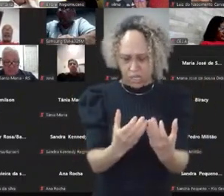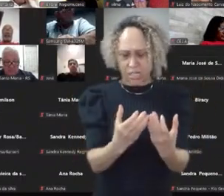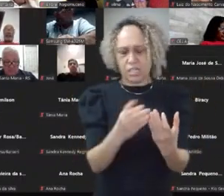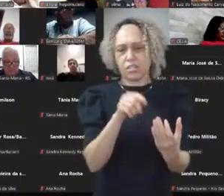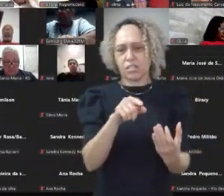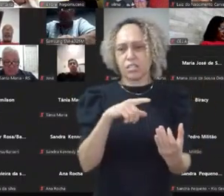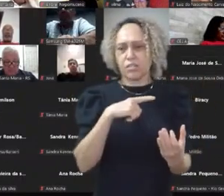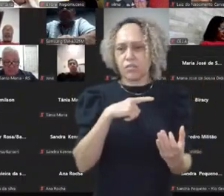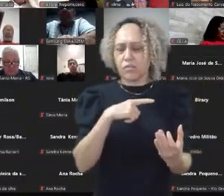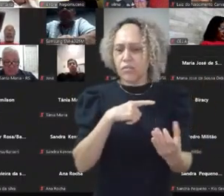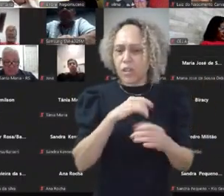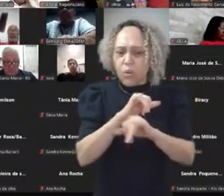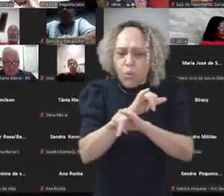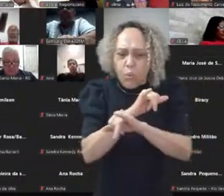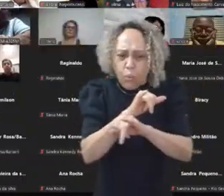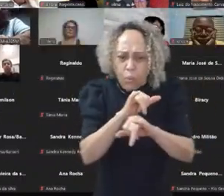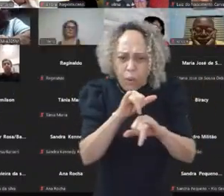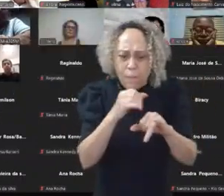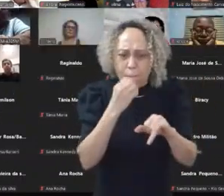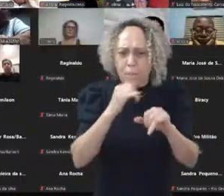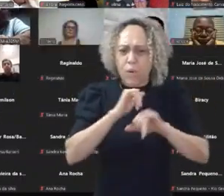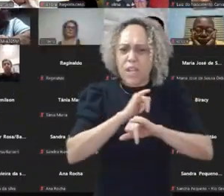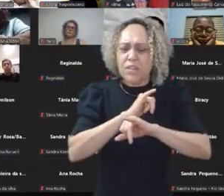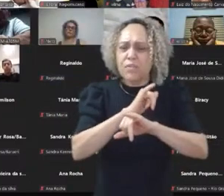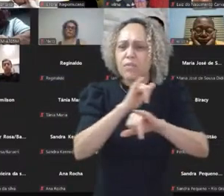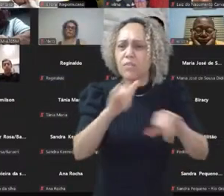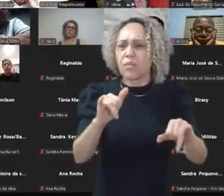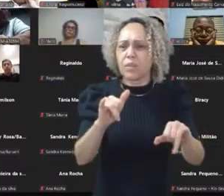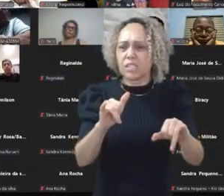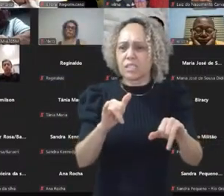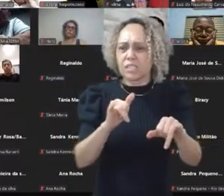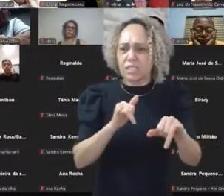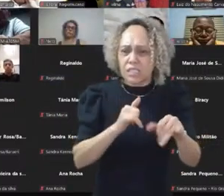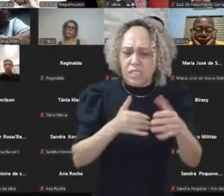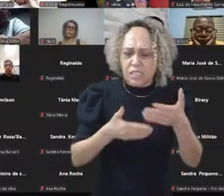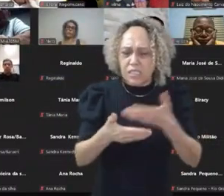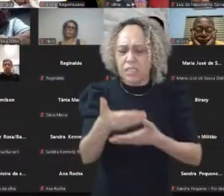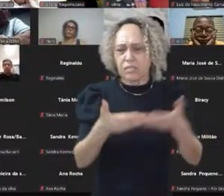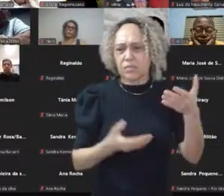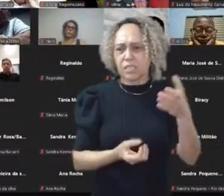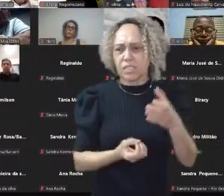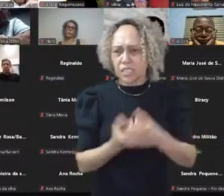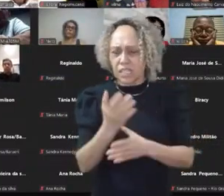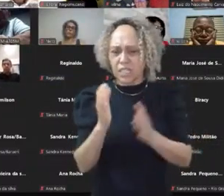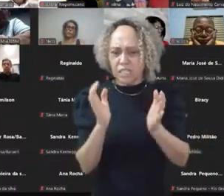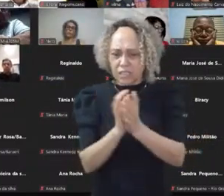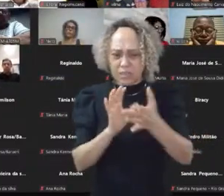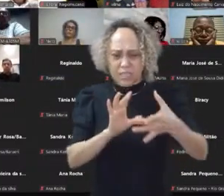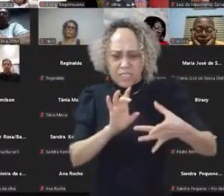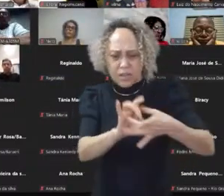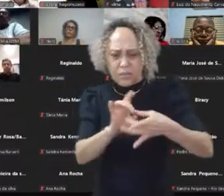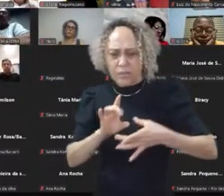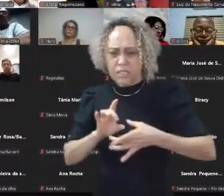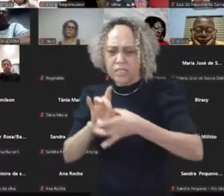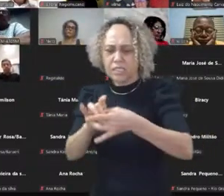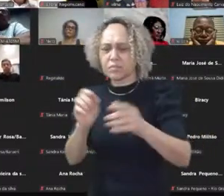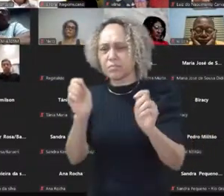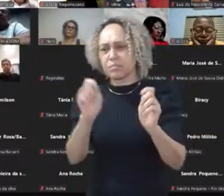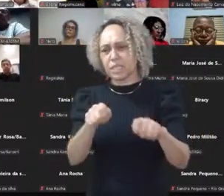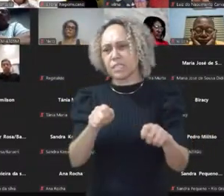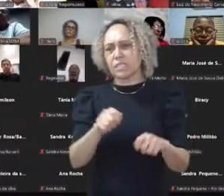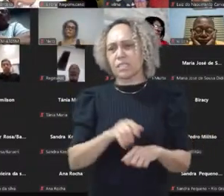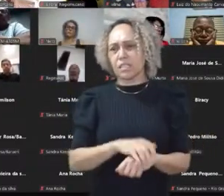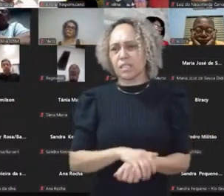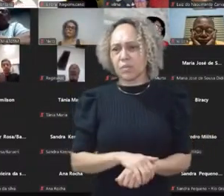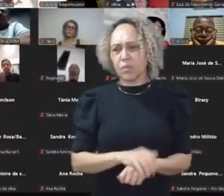se gente tiver a causa, você consegue aglutinar esse espírito associativo, esse vínculo que a gente precisa constituir, que poderia ser